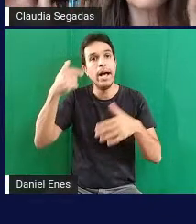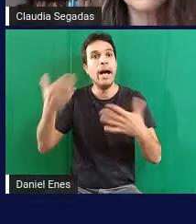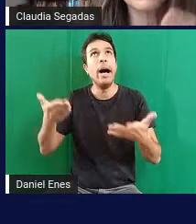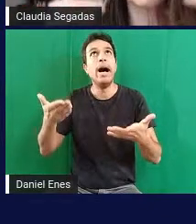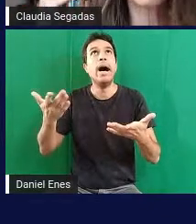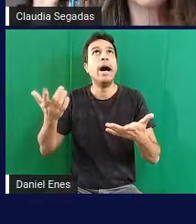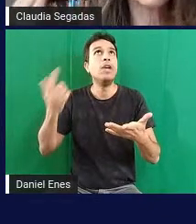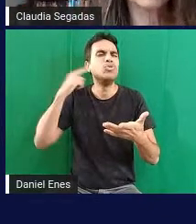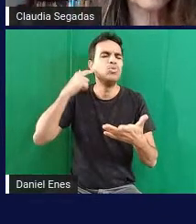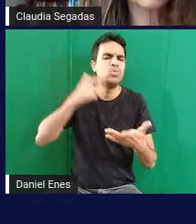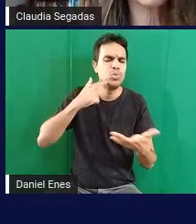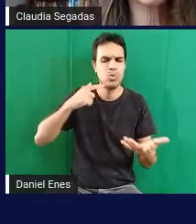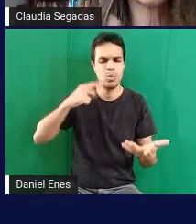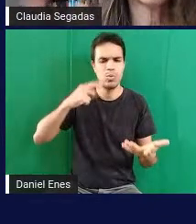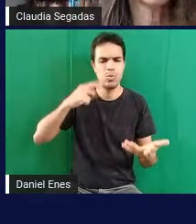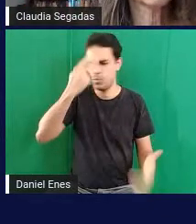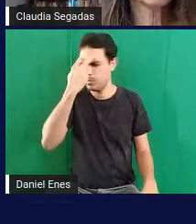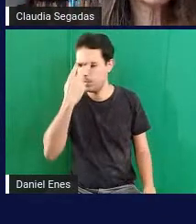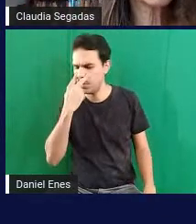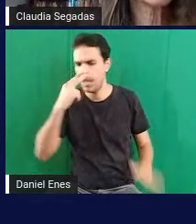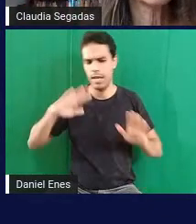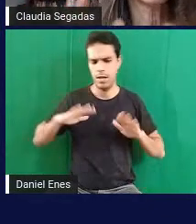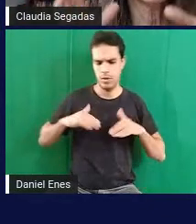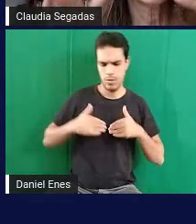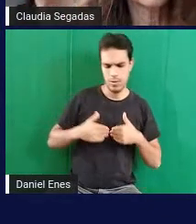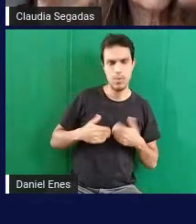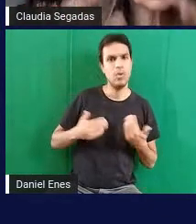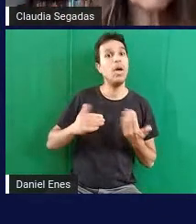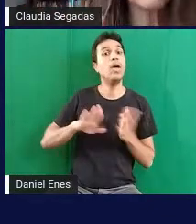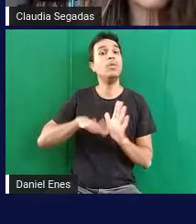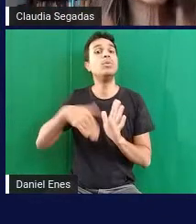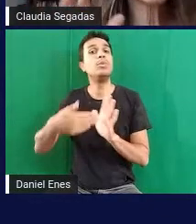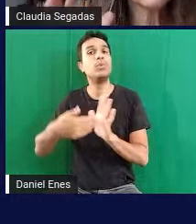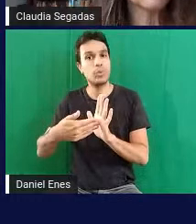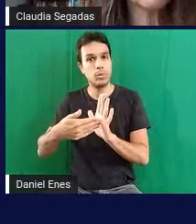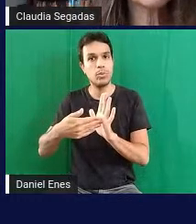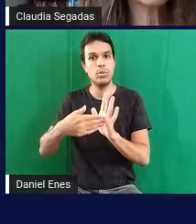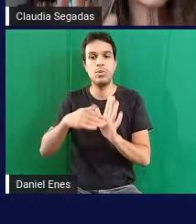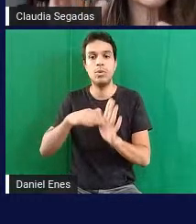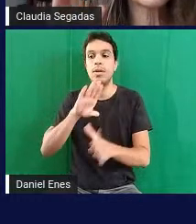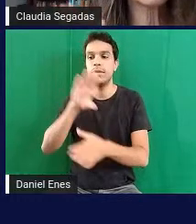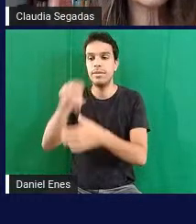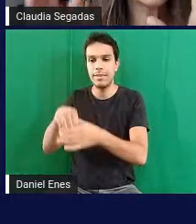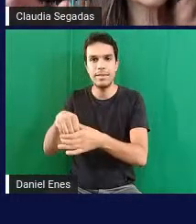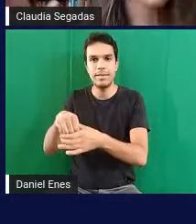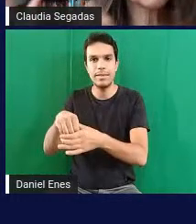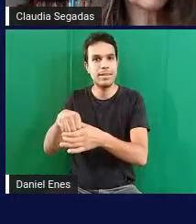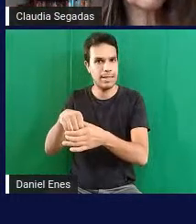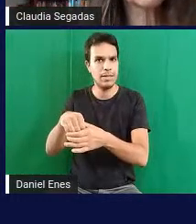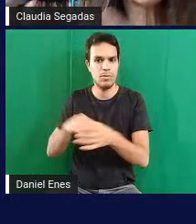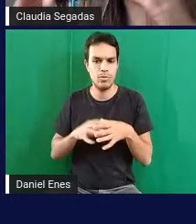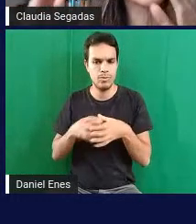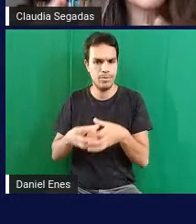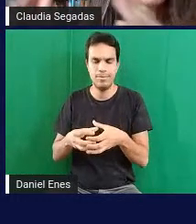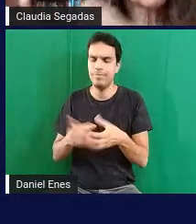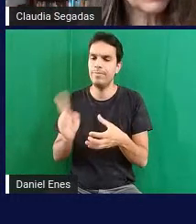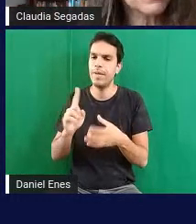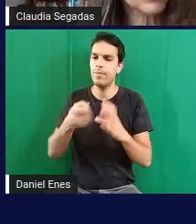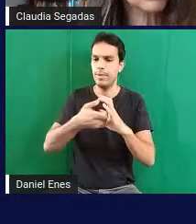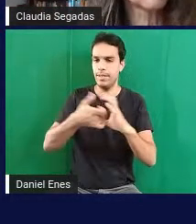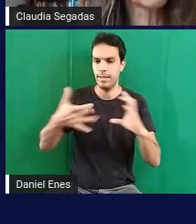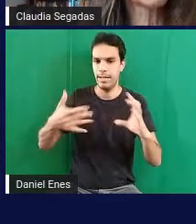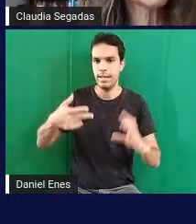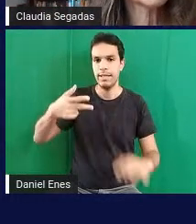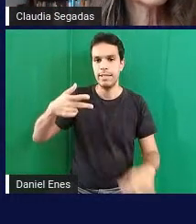surdos cegos autistas todos no mesmo saco não existem características de